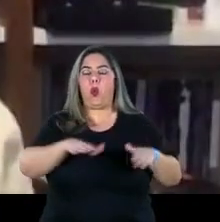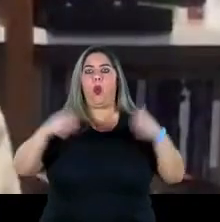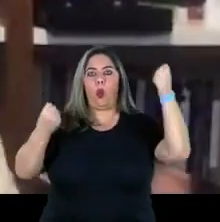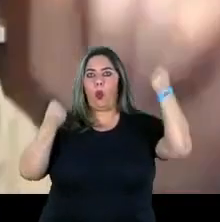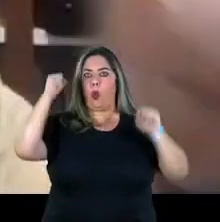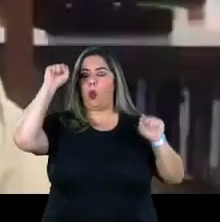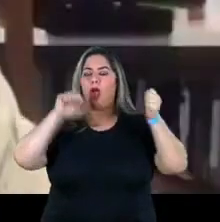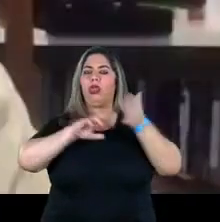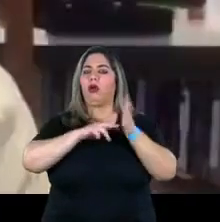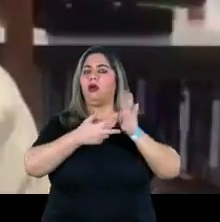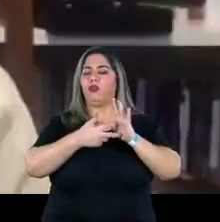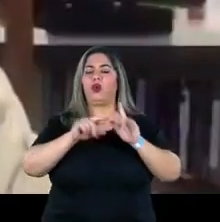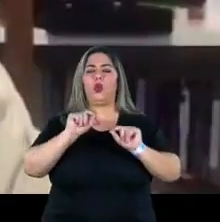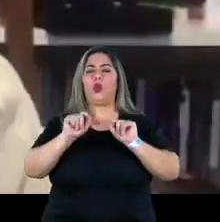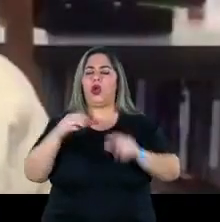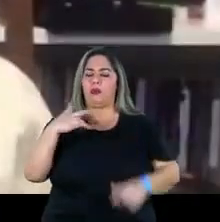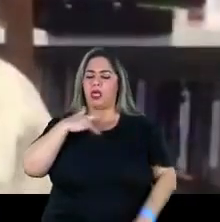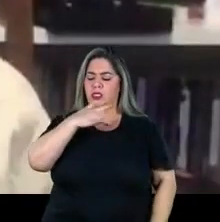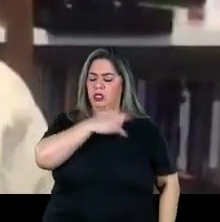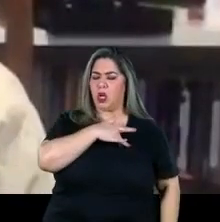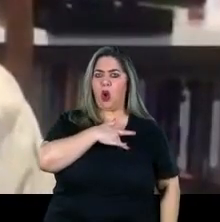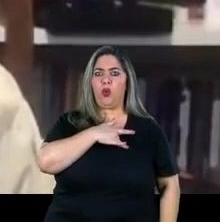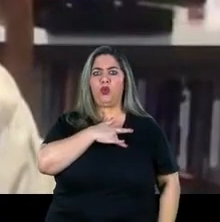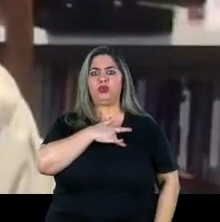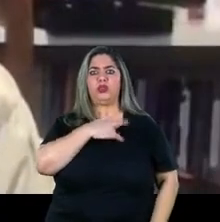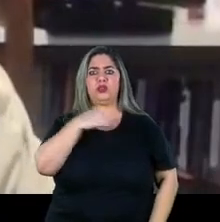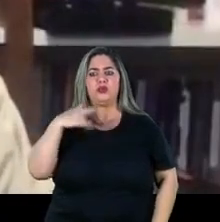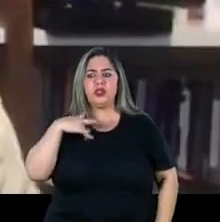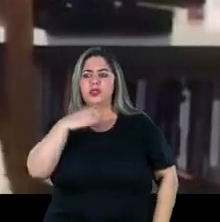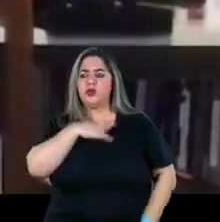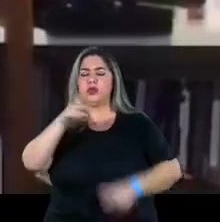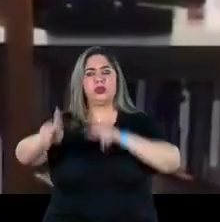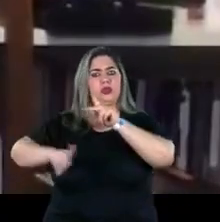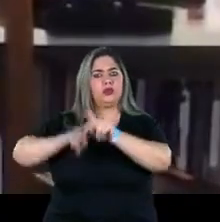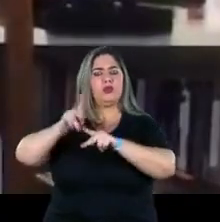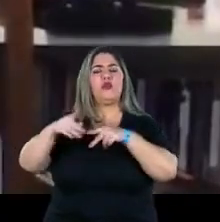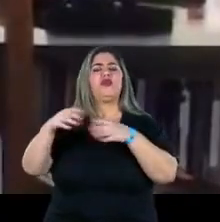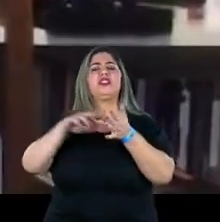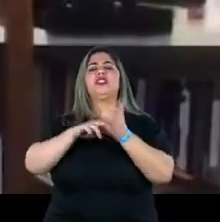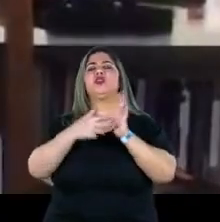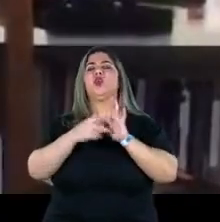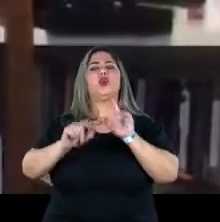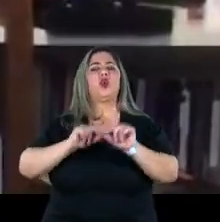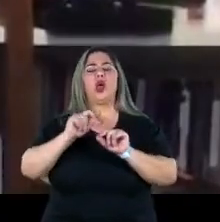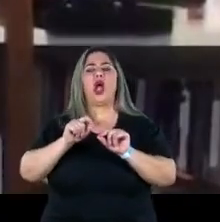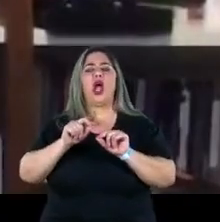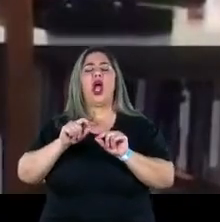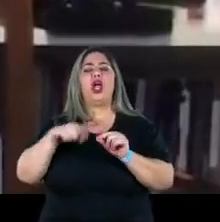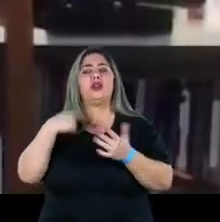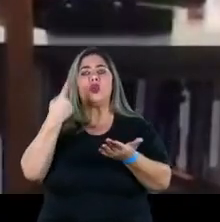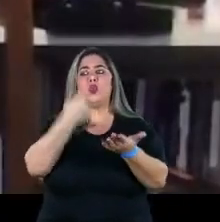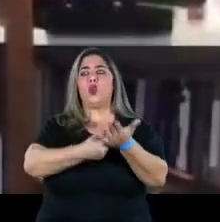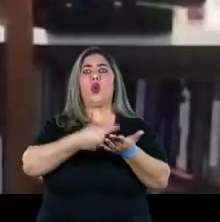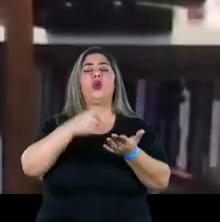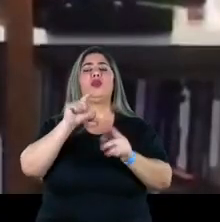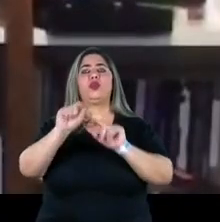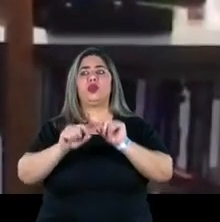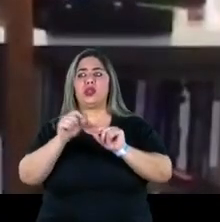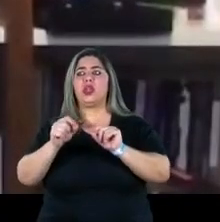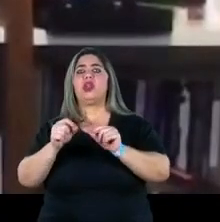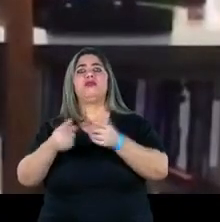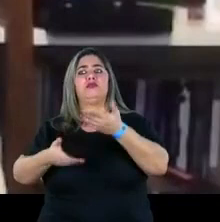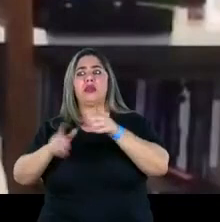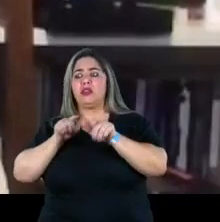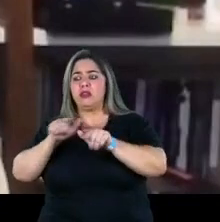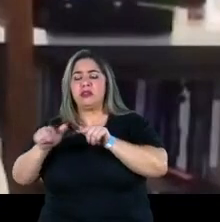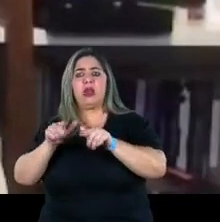O que isso significa para a saúde, para a saúde da população e aí o compromisso de todos que lidam com essa questão alimentar